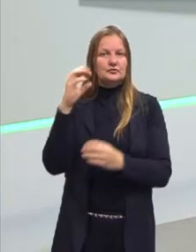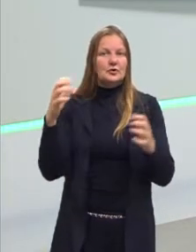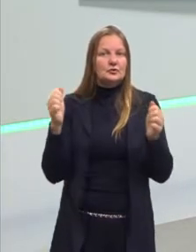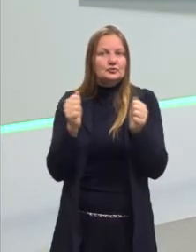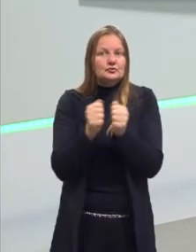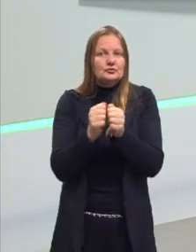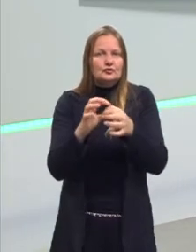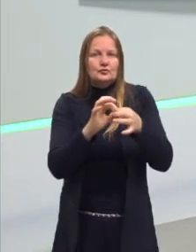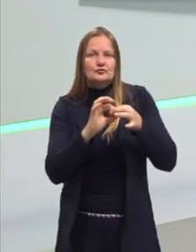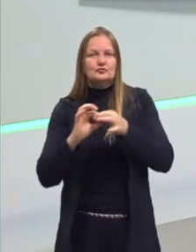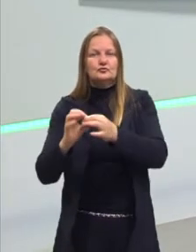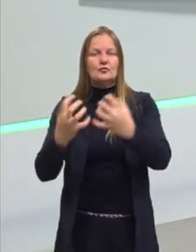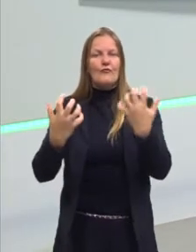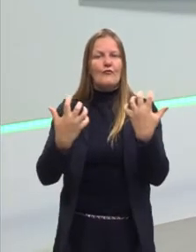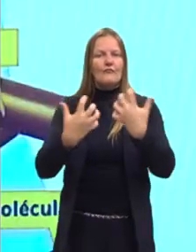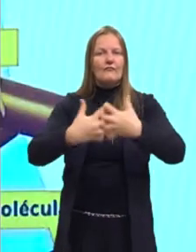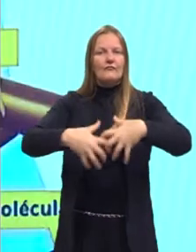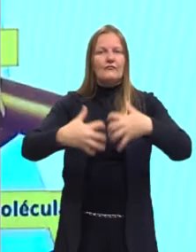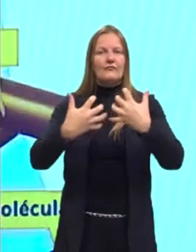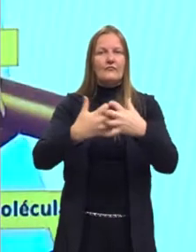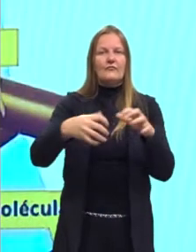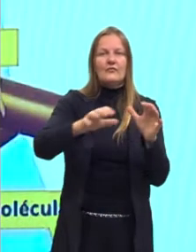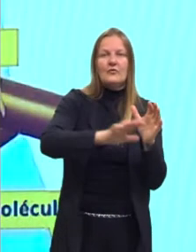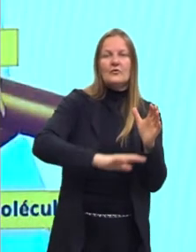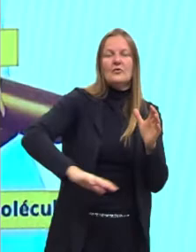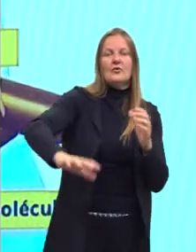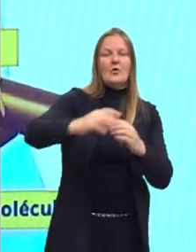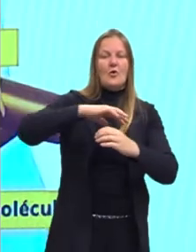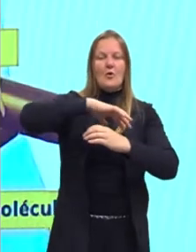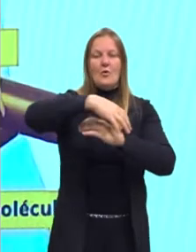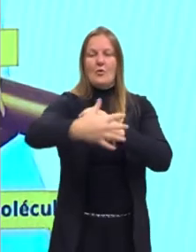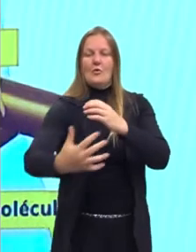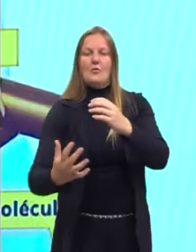forma-se, então, nesse lugar, um ecossistema.